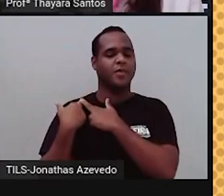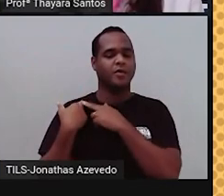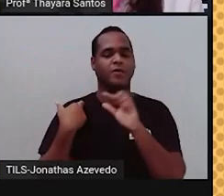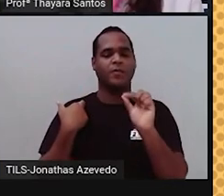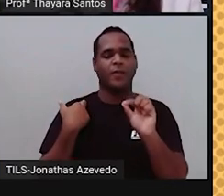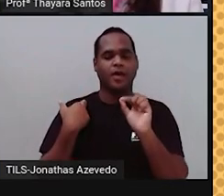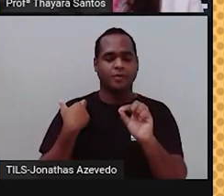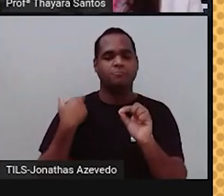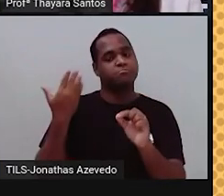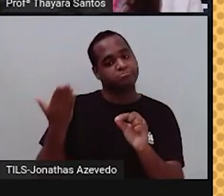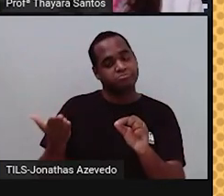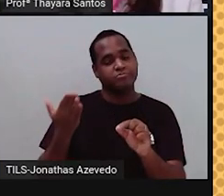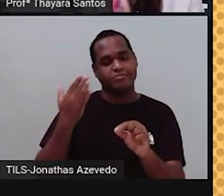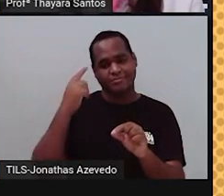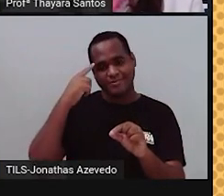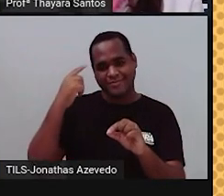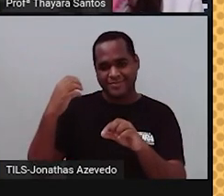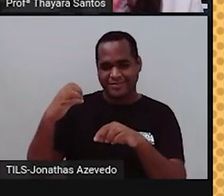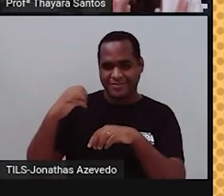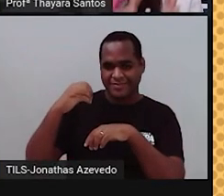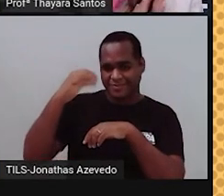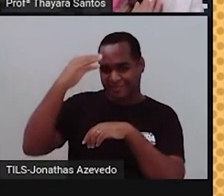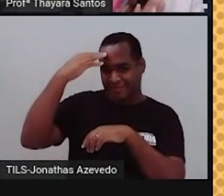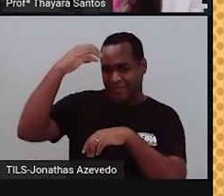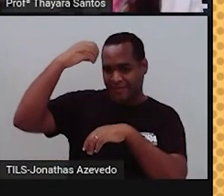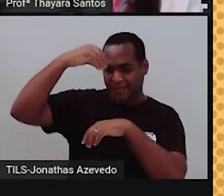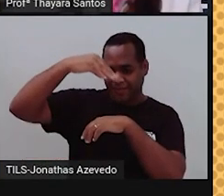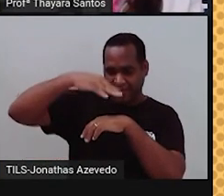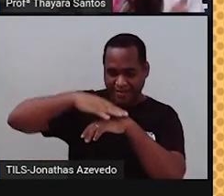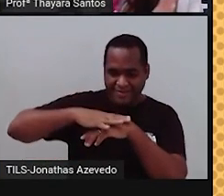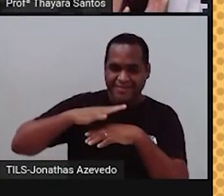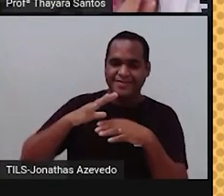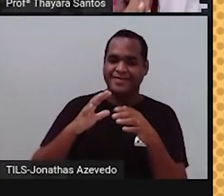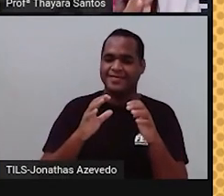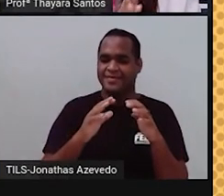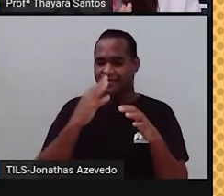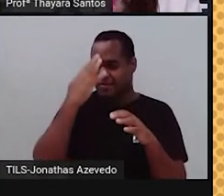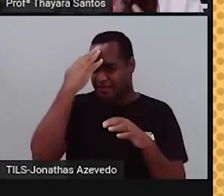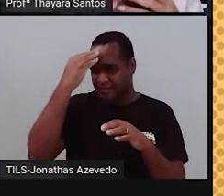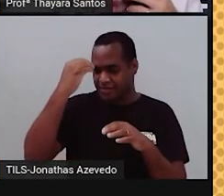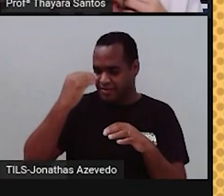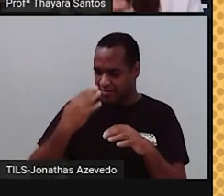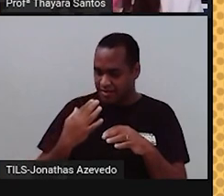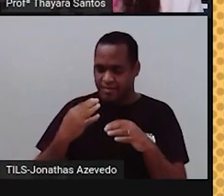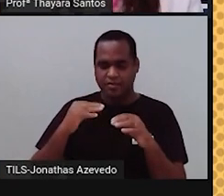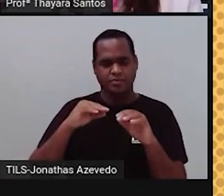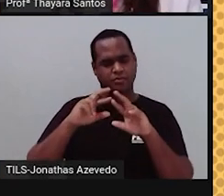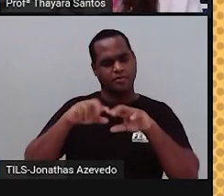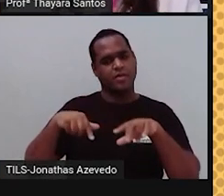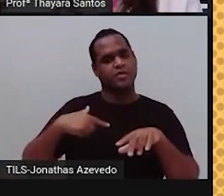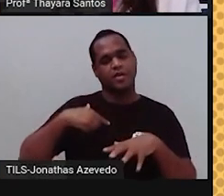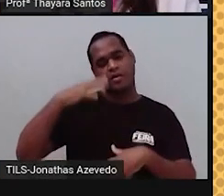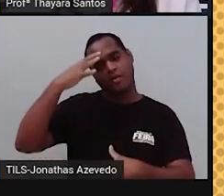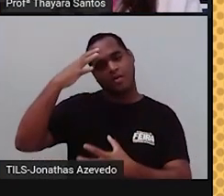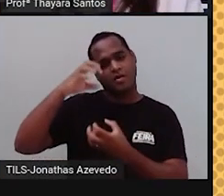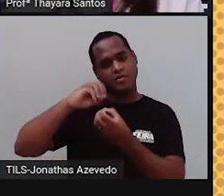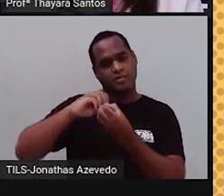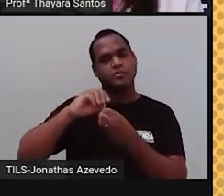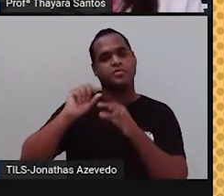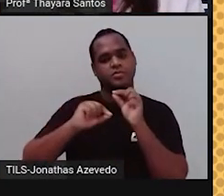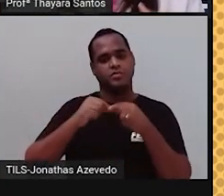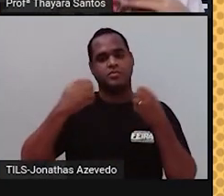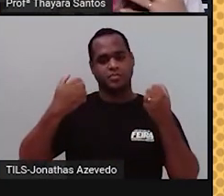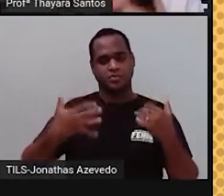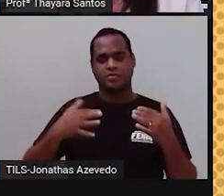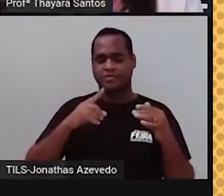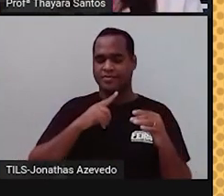as informações que são recebidas do meio para o sistema nervoso central. O sistema nervoso central vai processar essas informações e